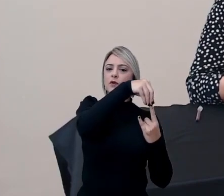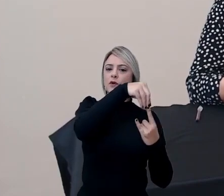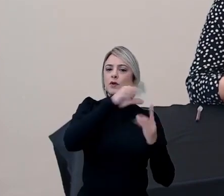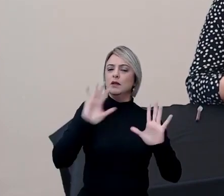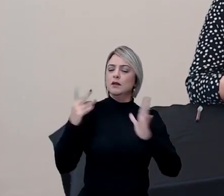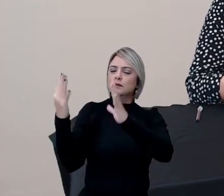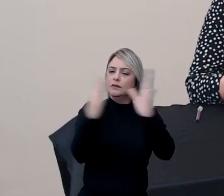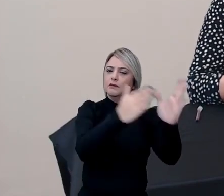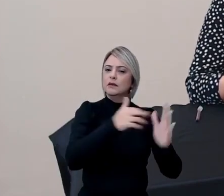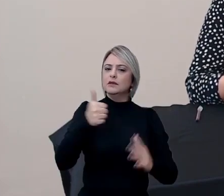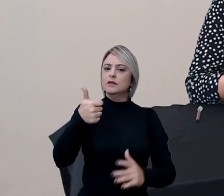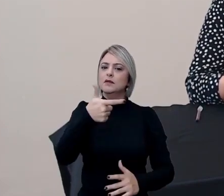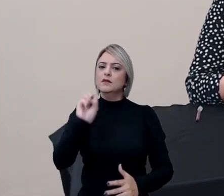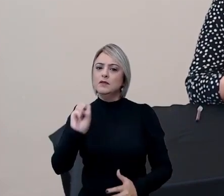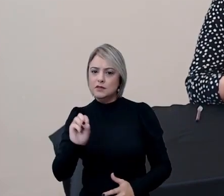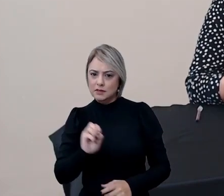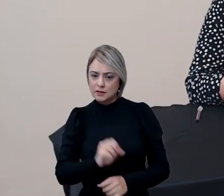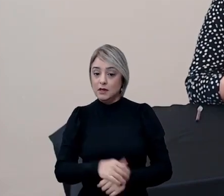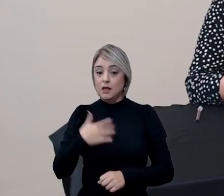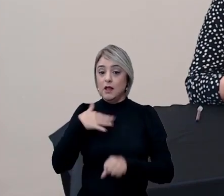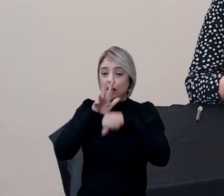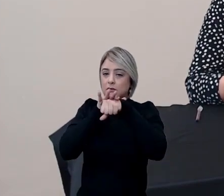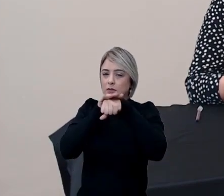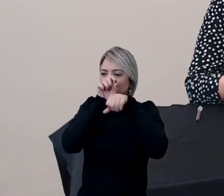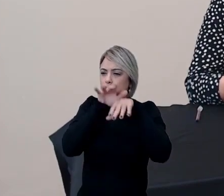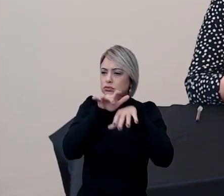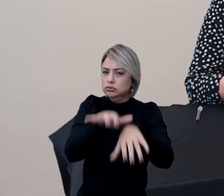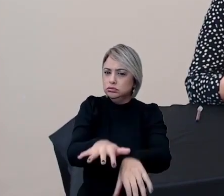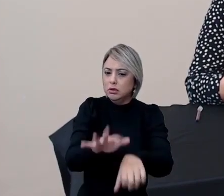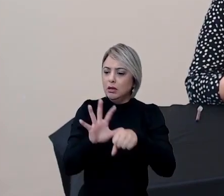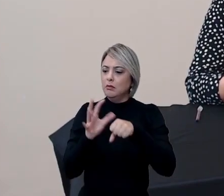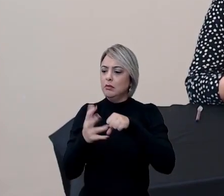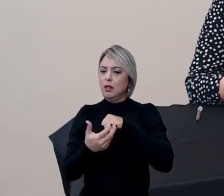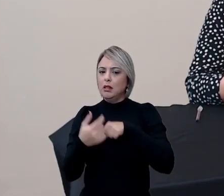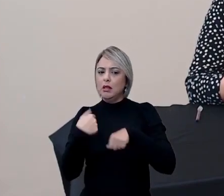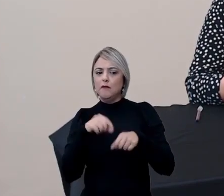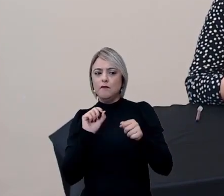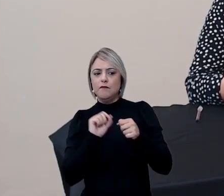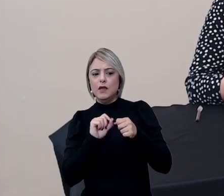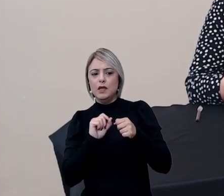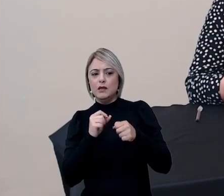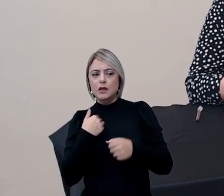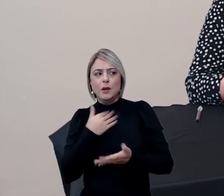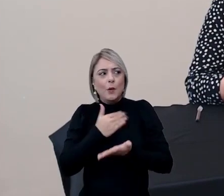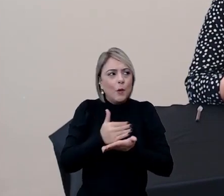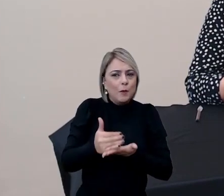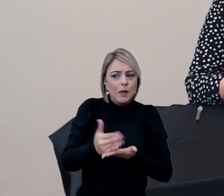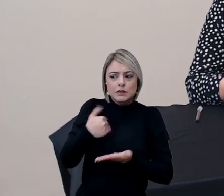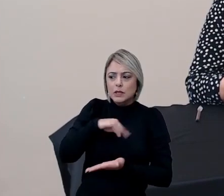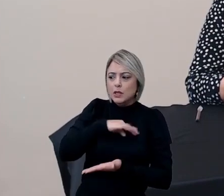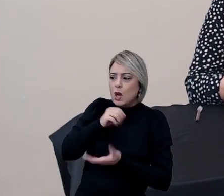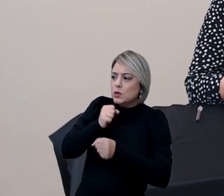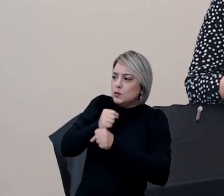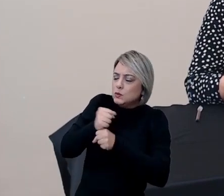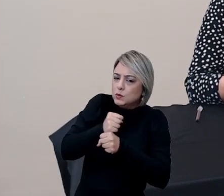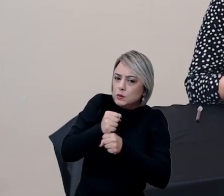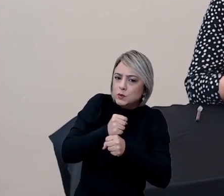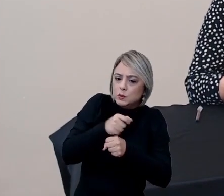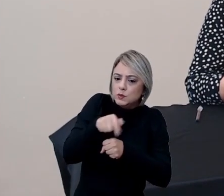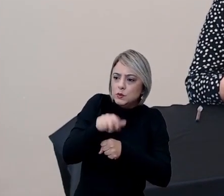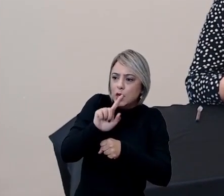120 anos. A pandemia da Covid fez com que a gente começasse o ano,